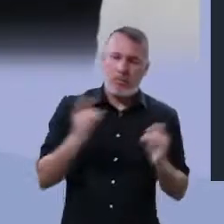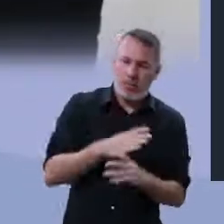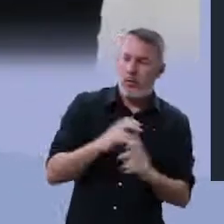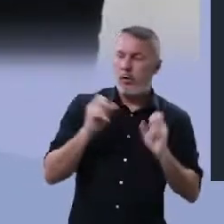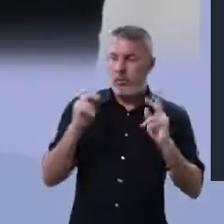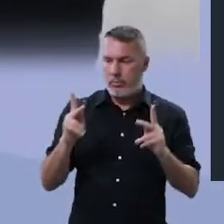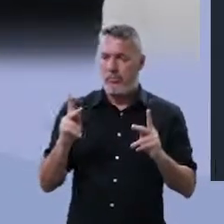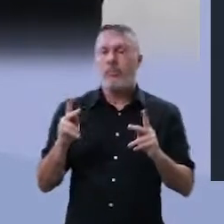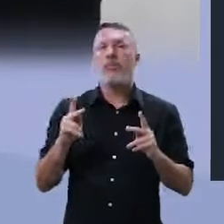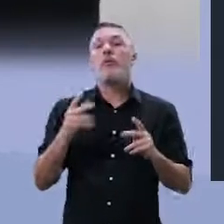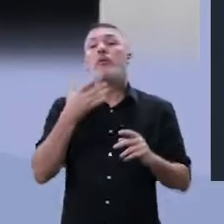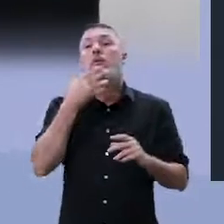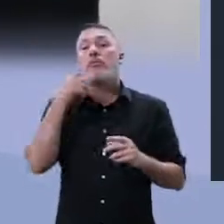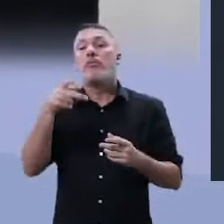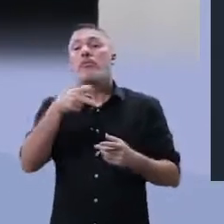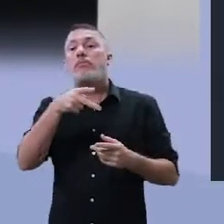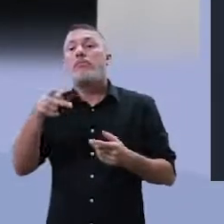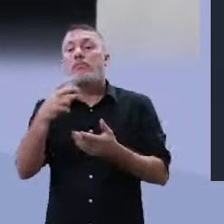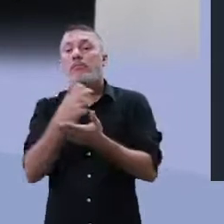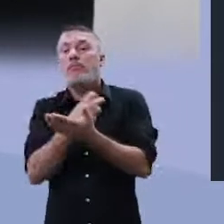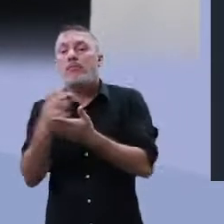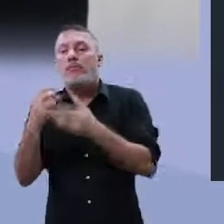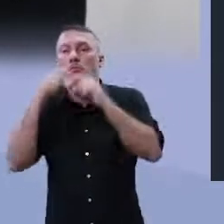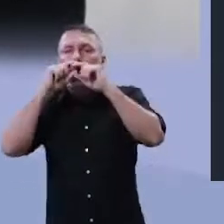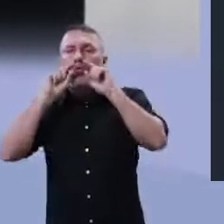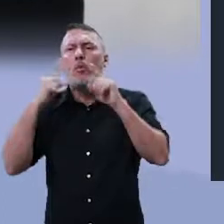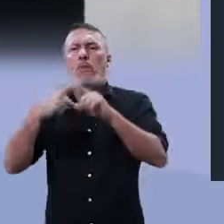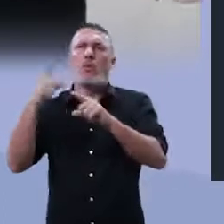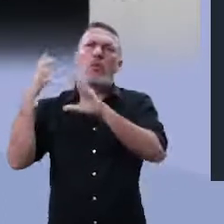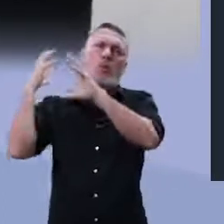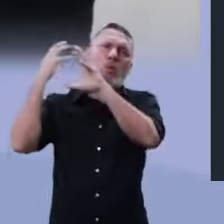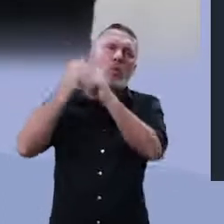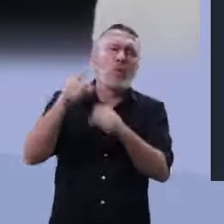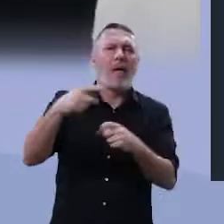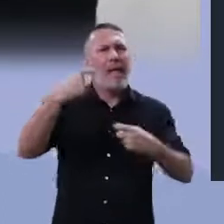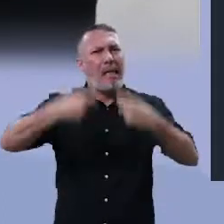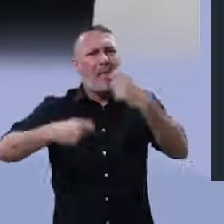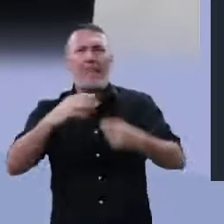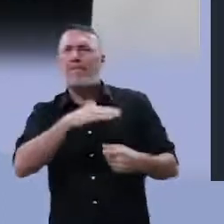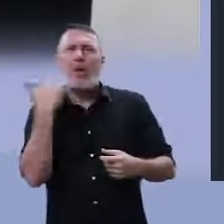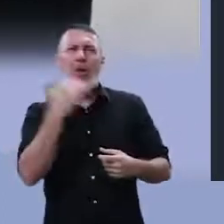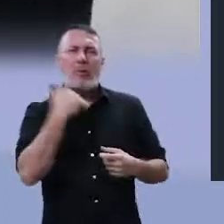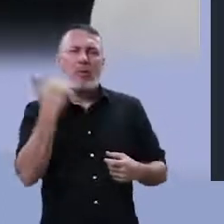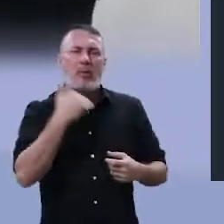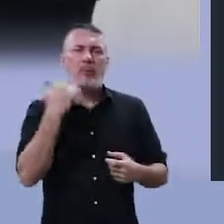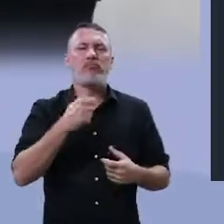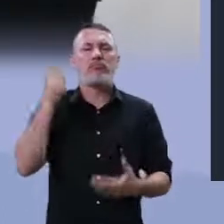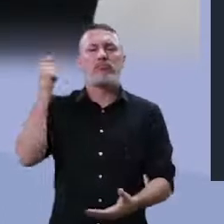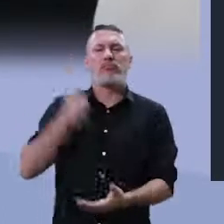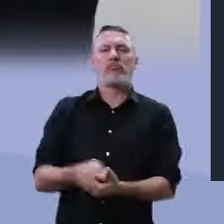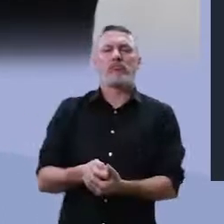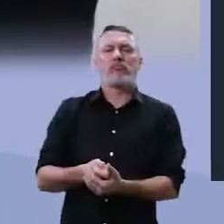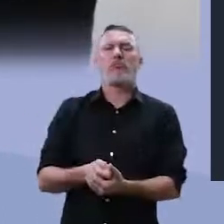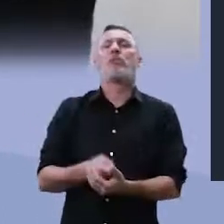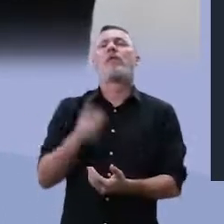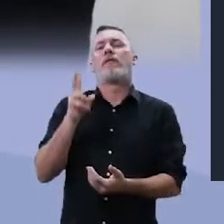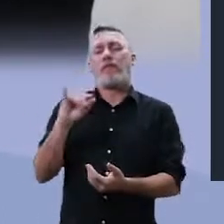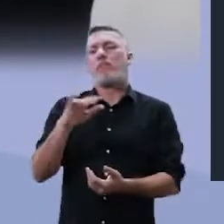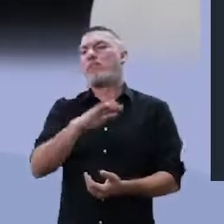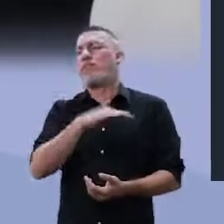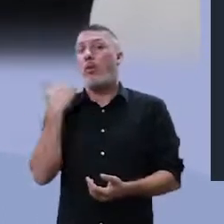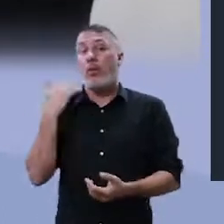resolvidas, Saddam Hussein, por todos os crimes de guerra, por crimes cometidos, foi condenado.